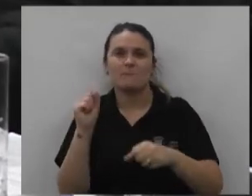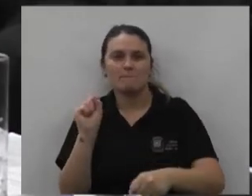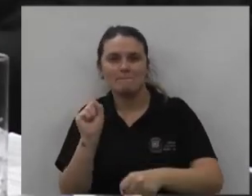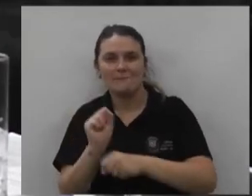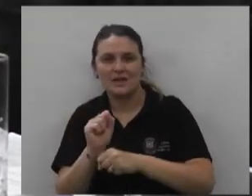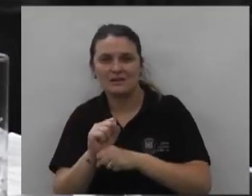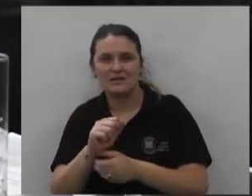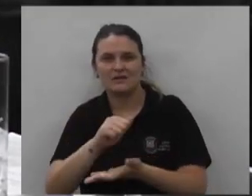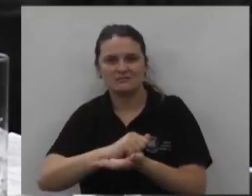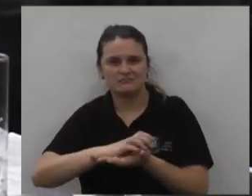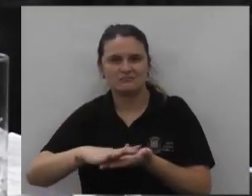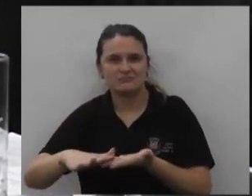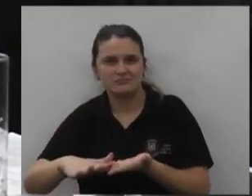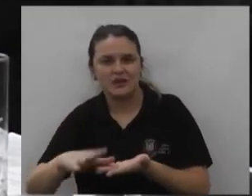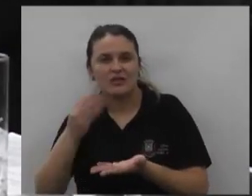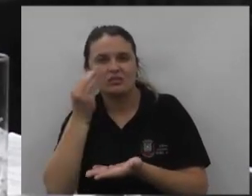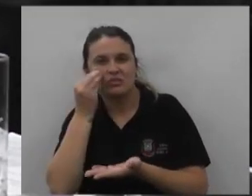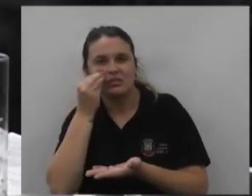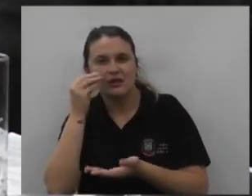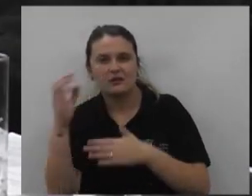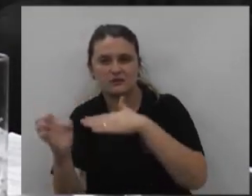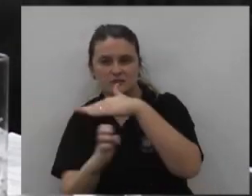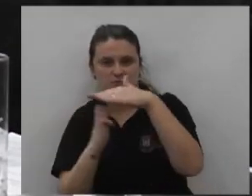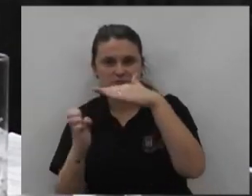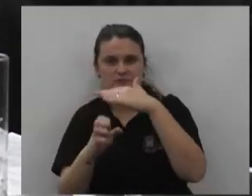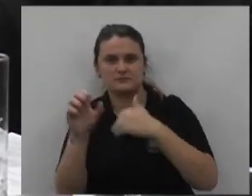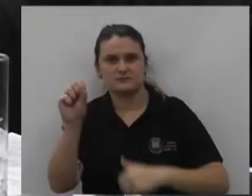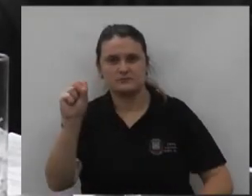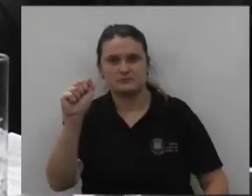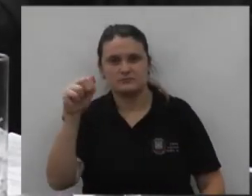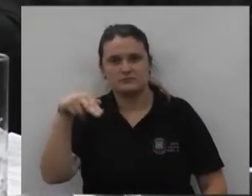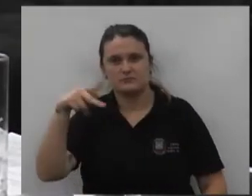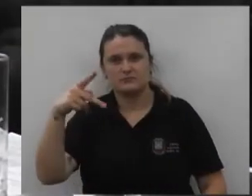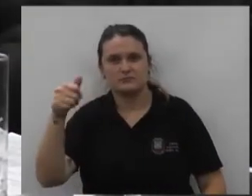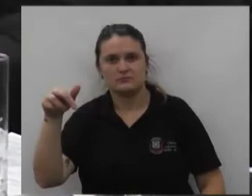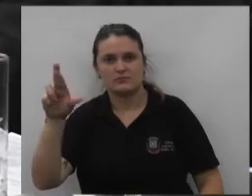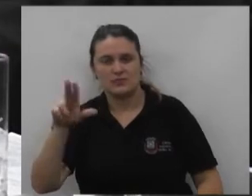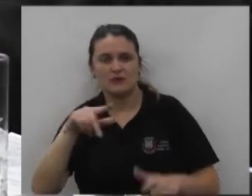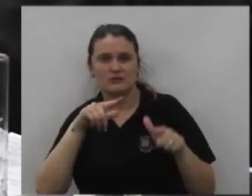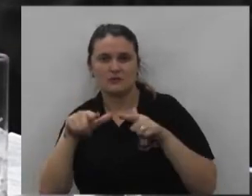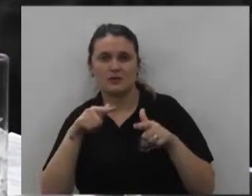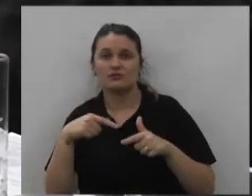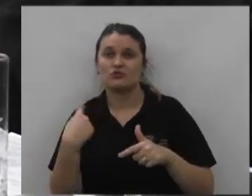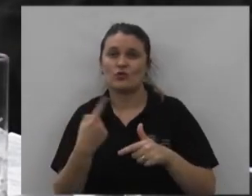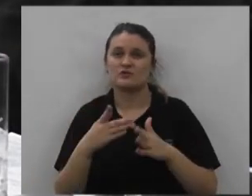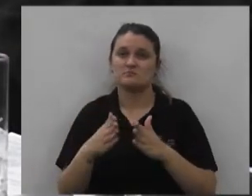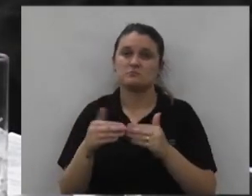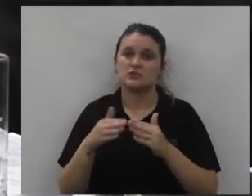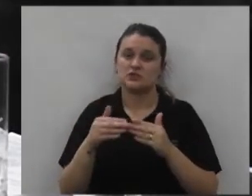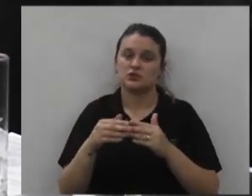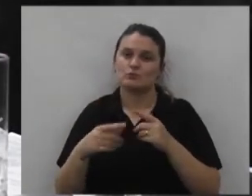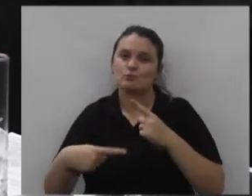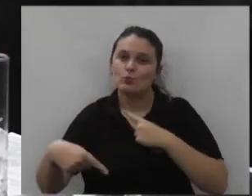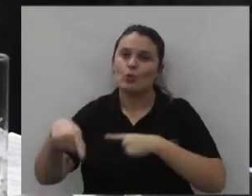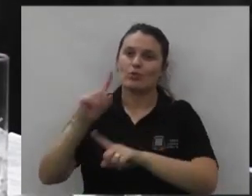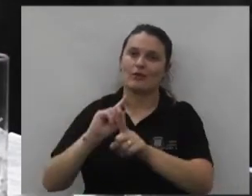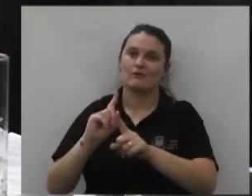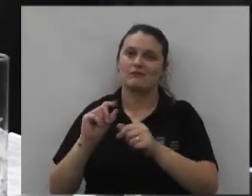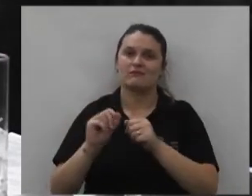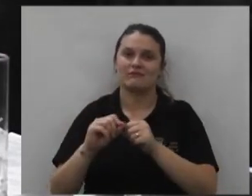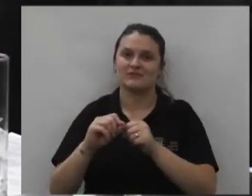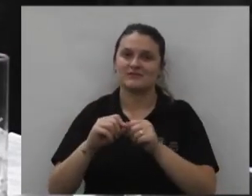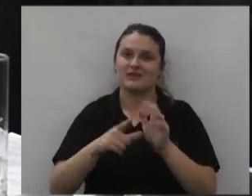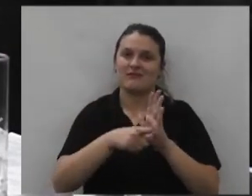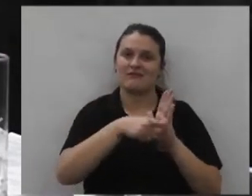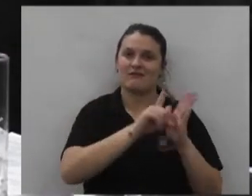obra que estava sendo executada até que a Sanepar a empresa viesse executar foi pedido para que ele invertesse fizesse uma